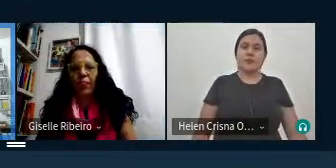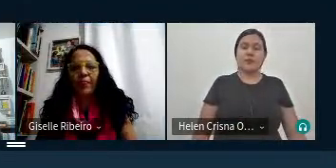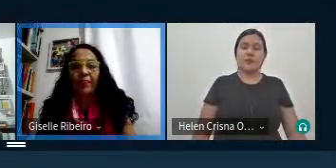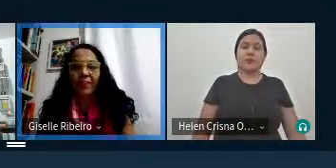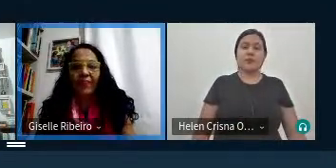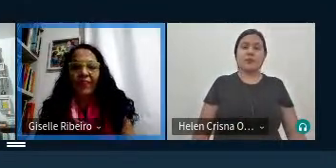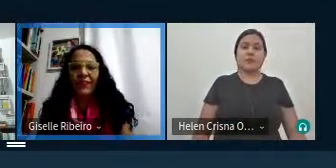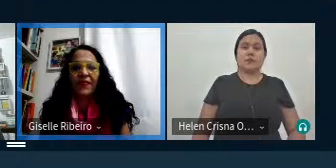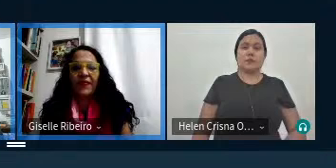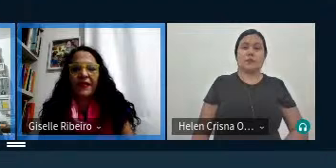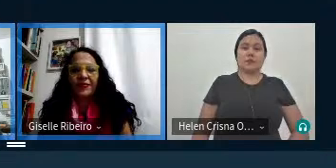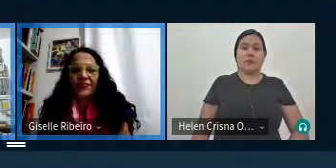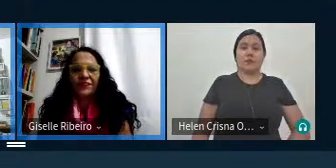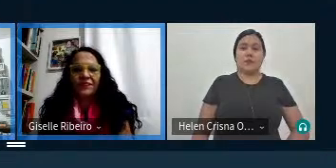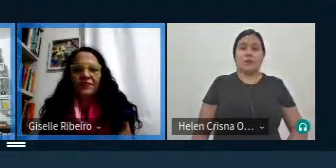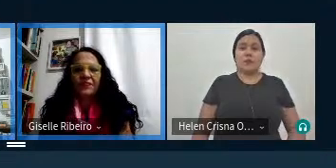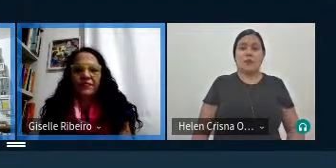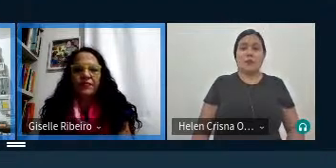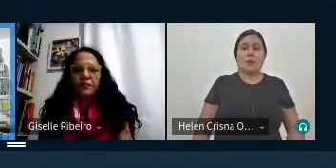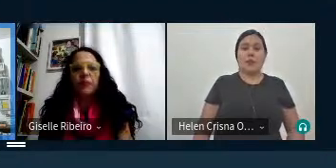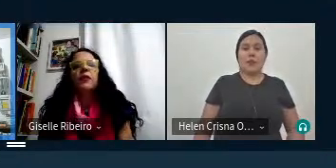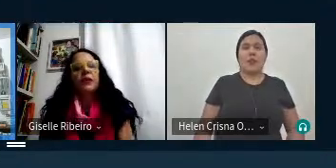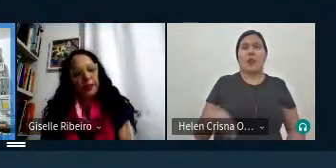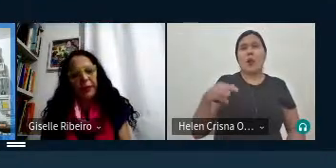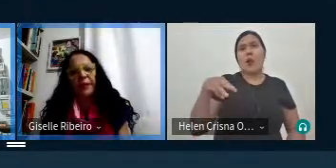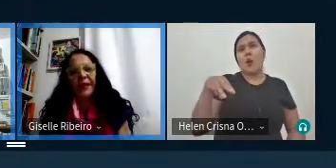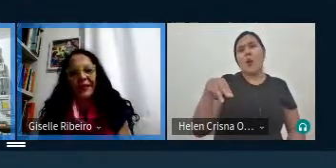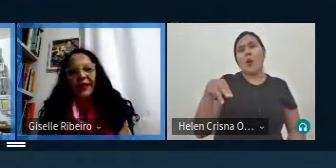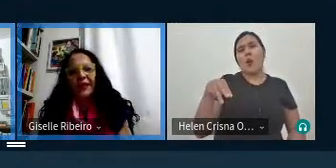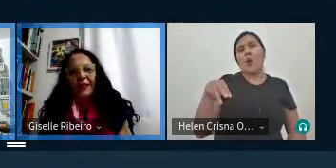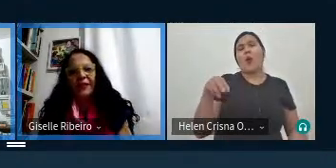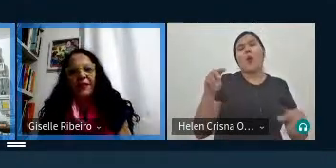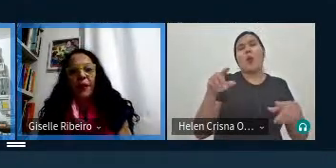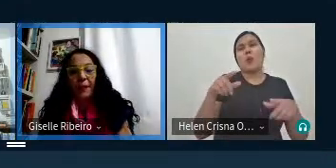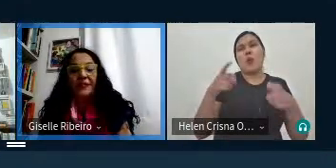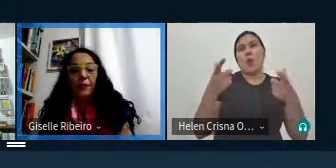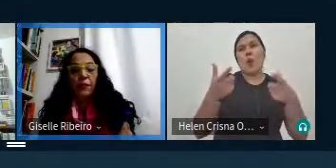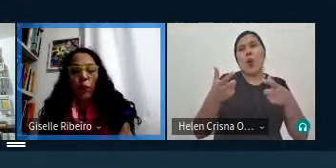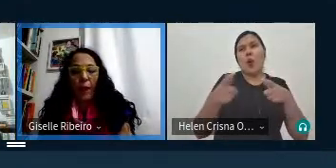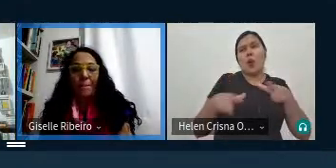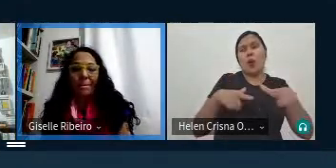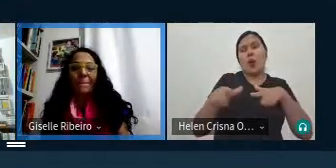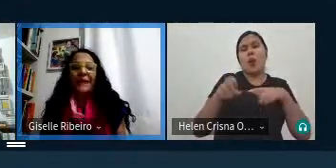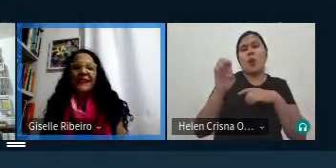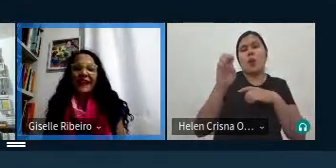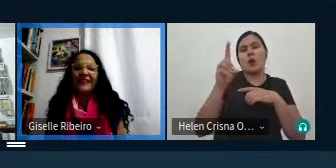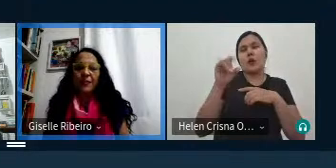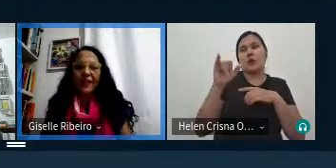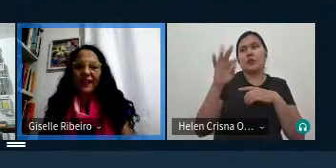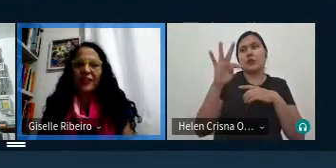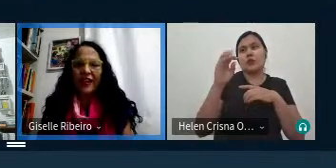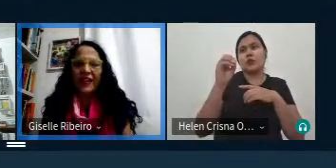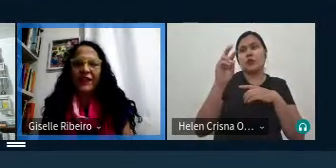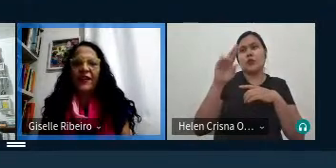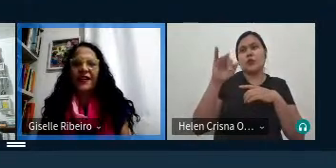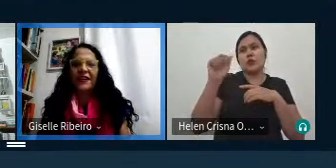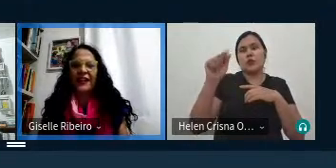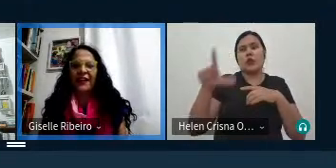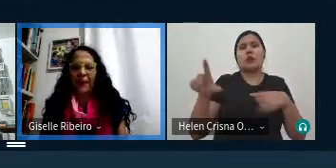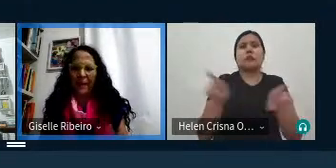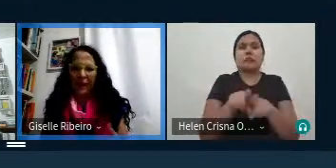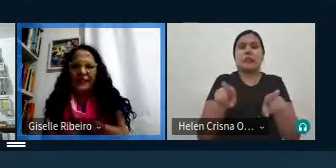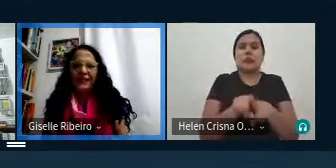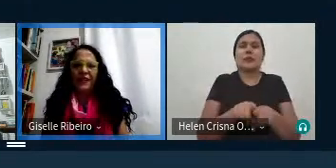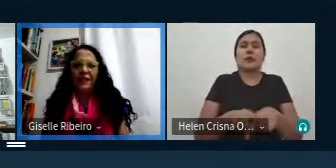e o mercado editorial também também com certeza mas a academia eu acho que ela